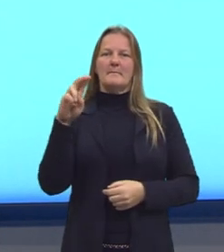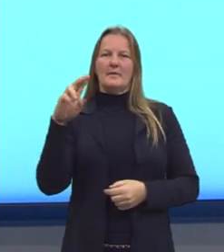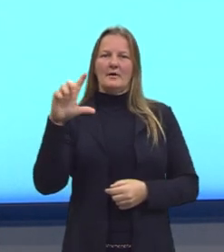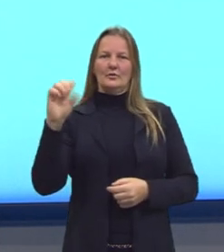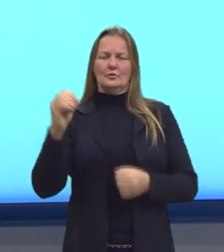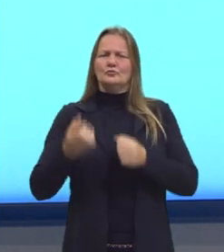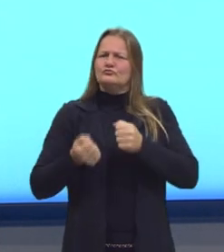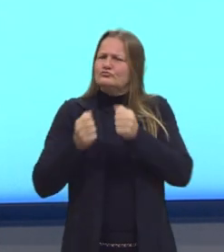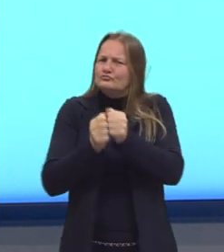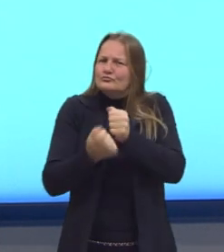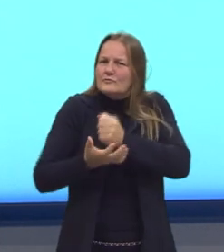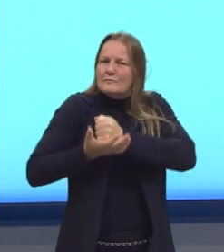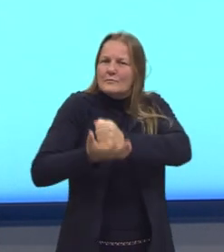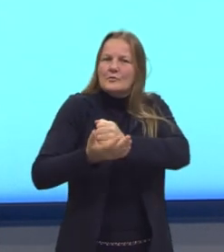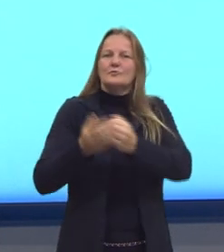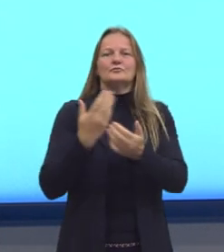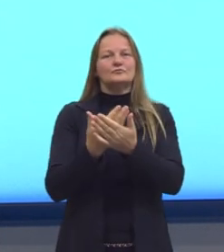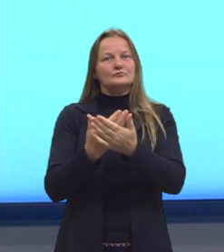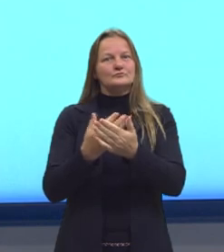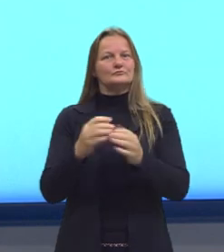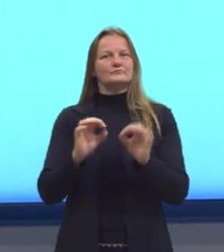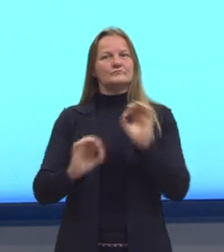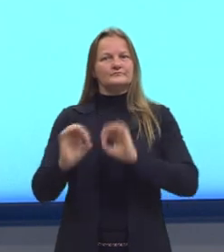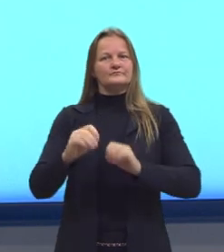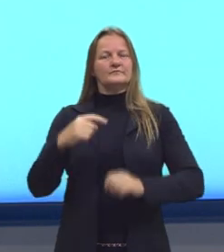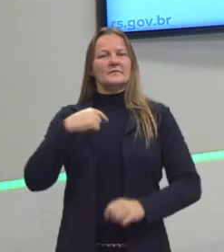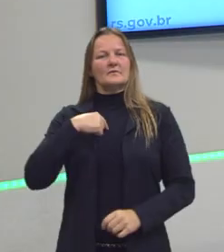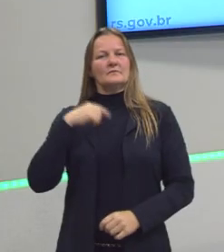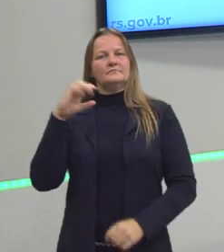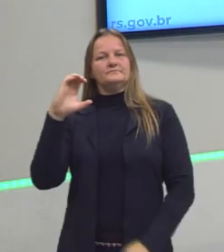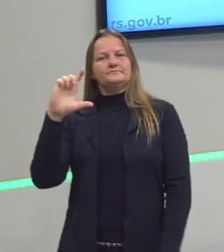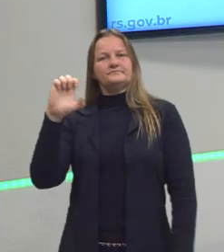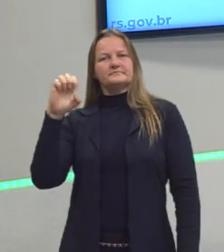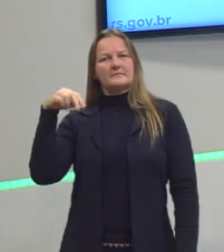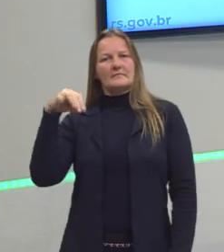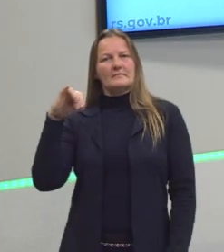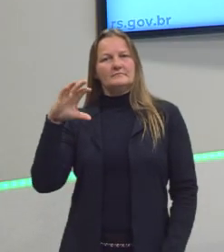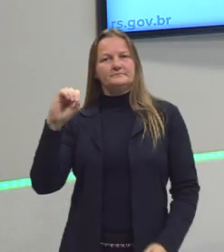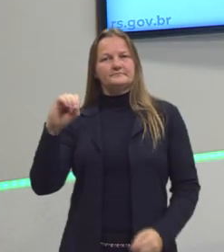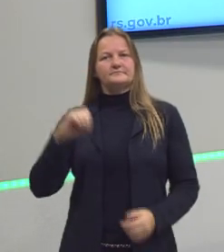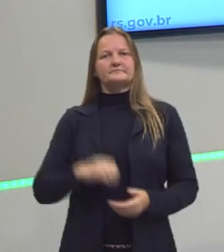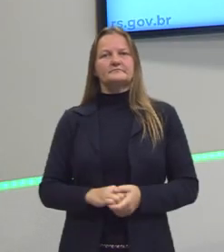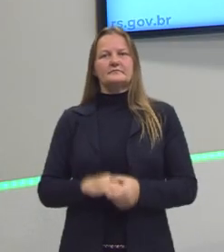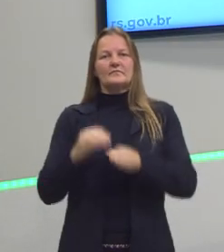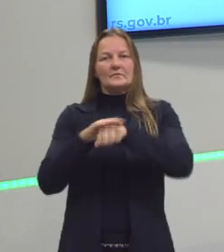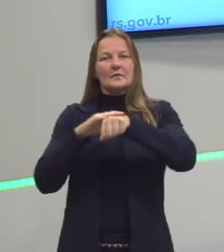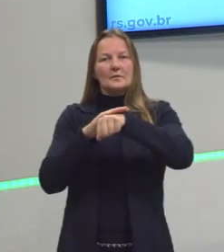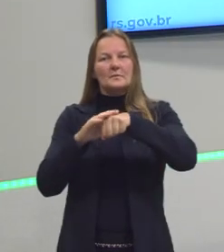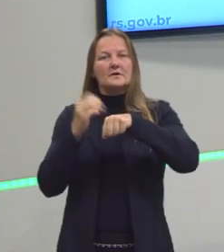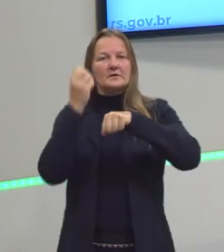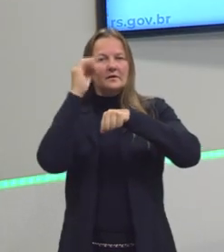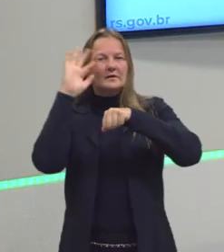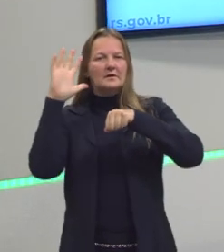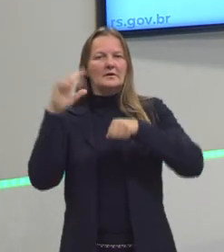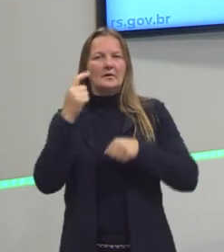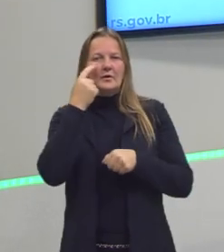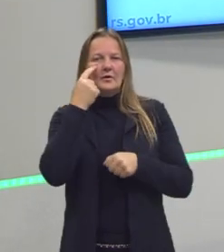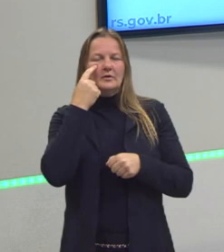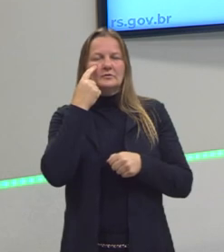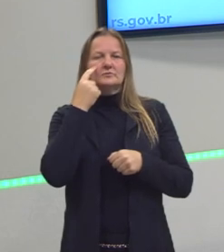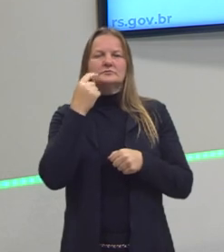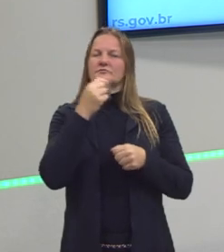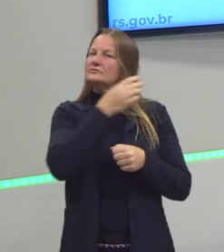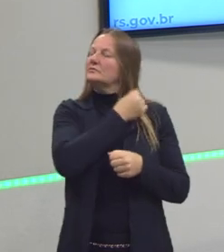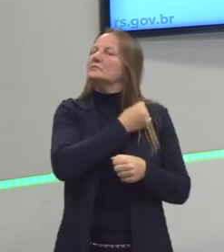construção dessas aulas. Eu sou o professor Clênio, sou um sujeito de pele clara, olhos e cabelos